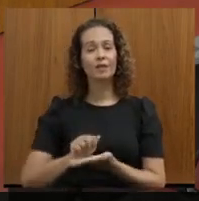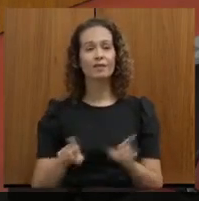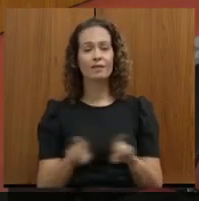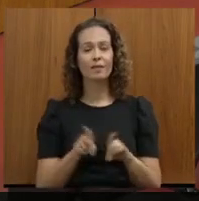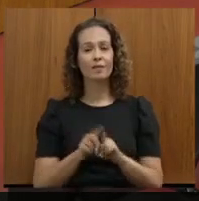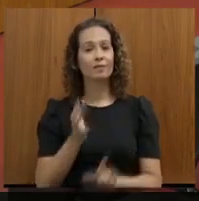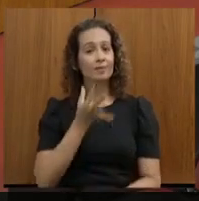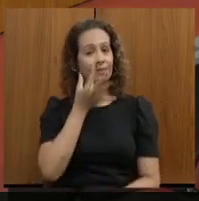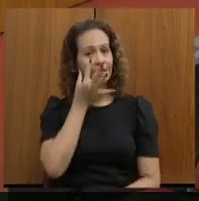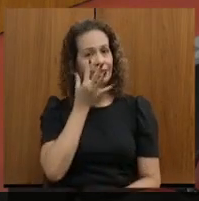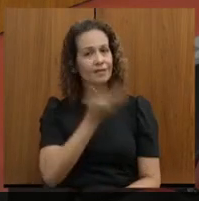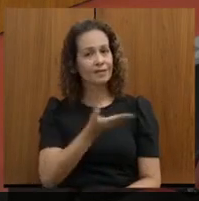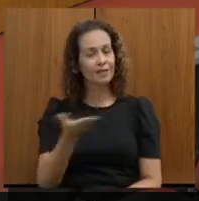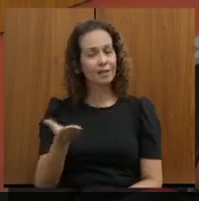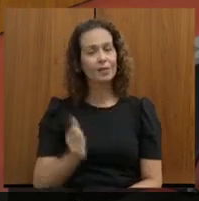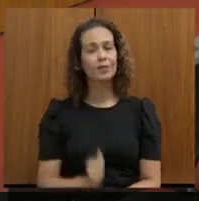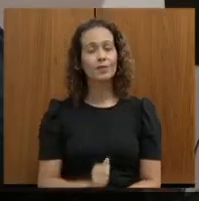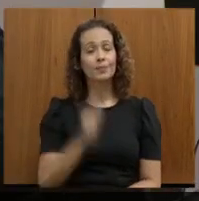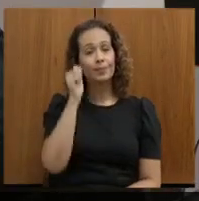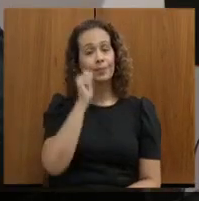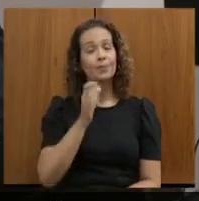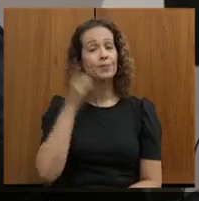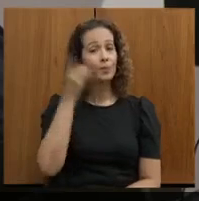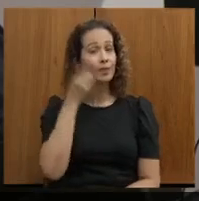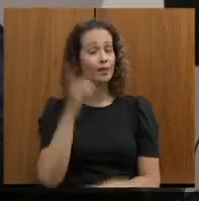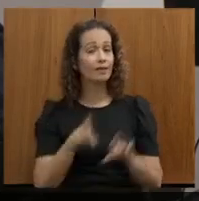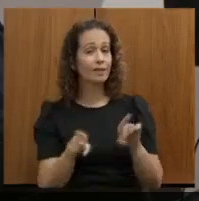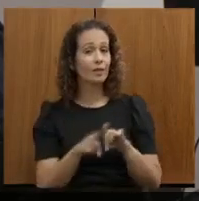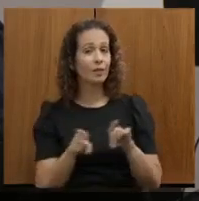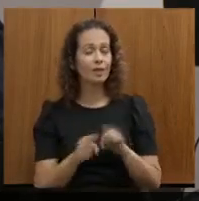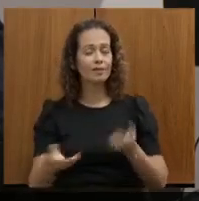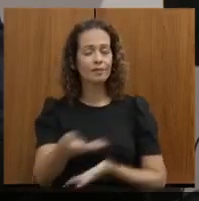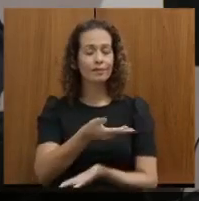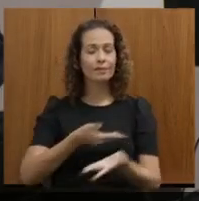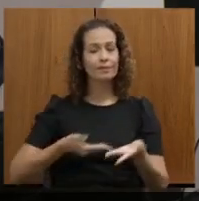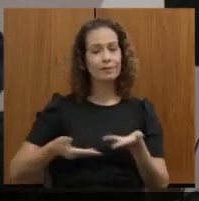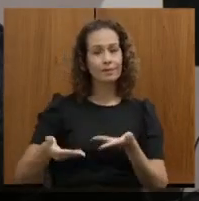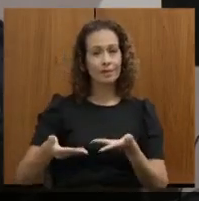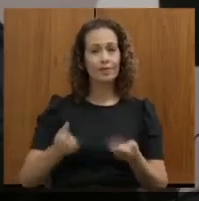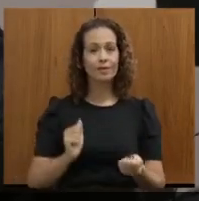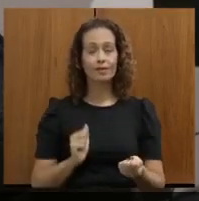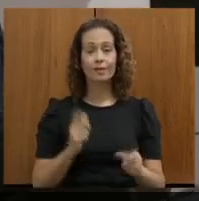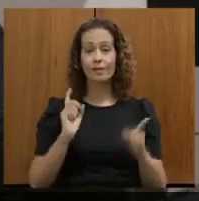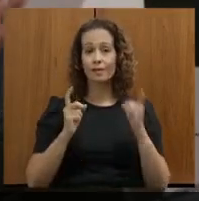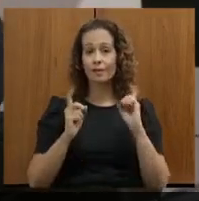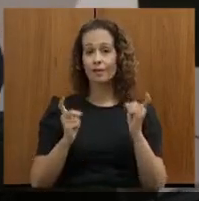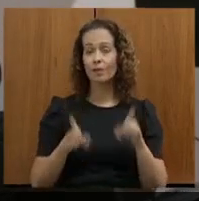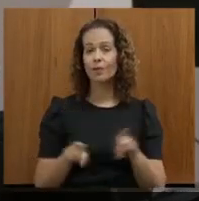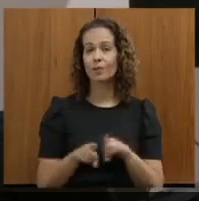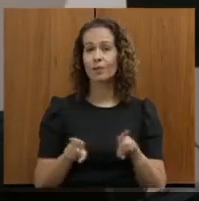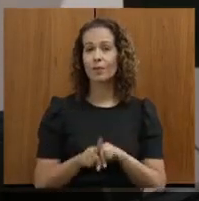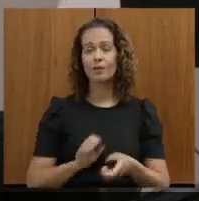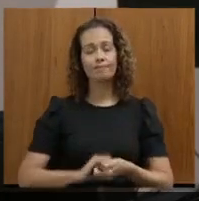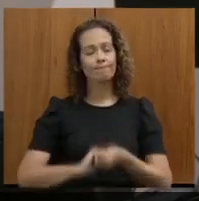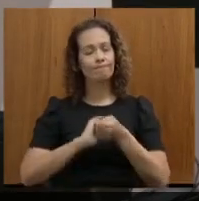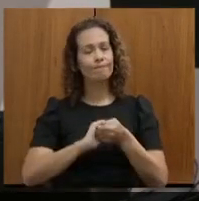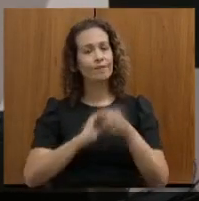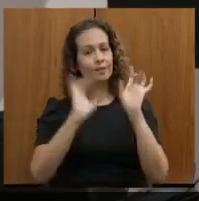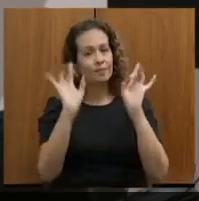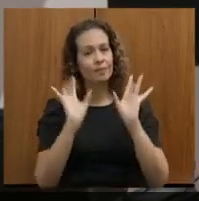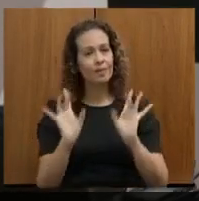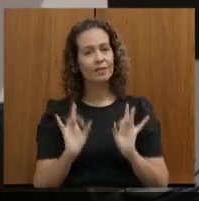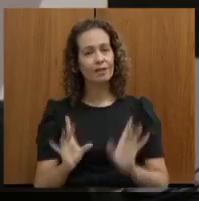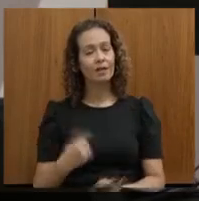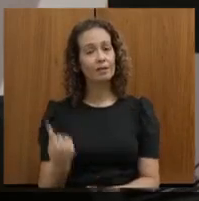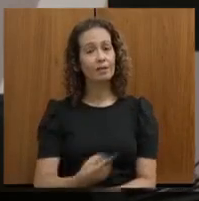presentes, deputadas, que compartilham conosco, deste momento, a nossa saudação, muito especial, ao